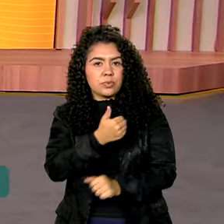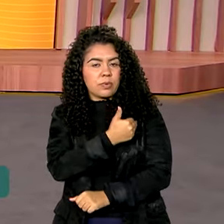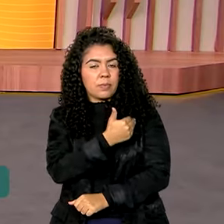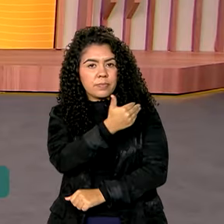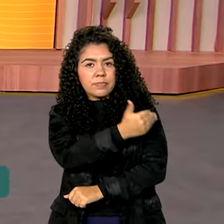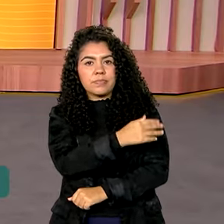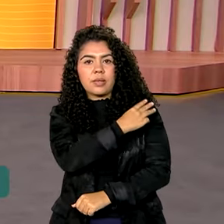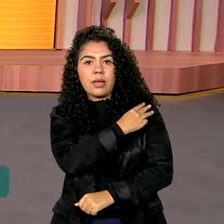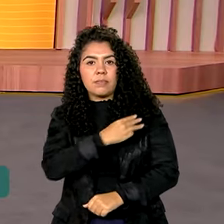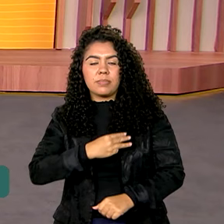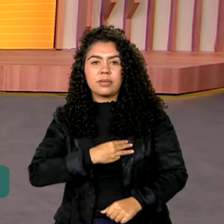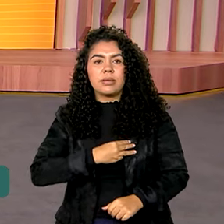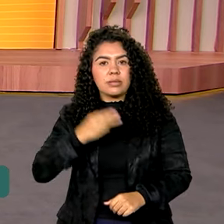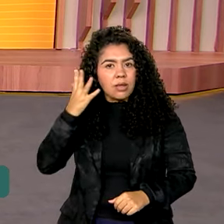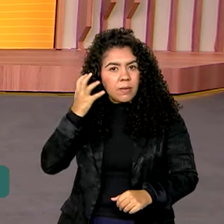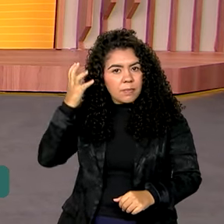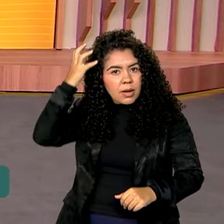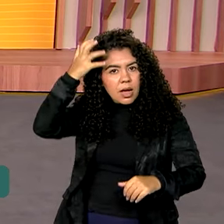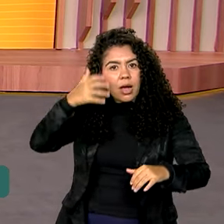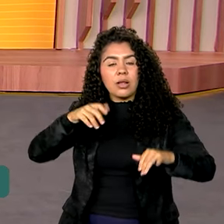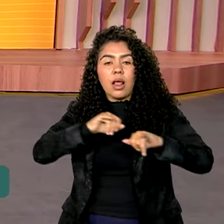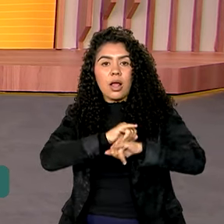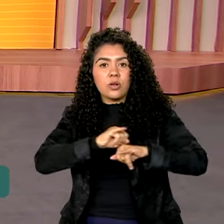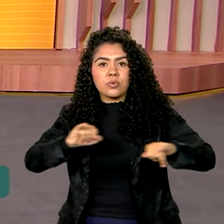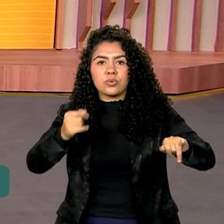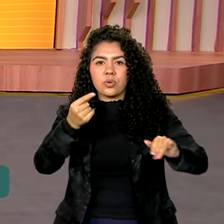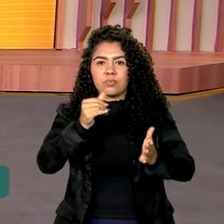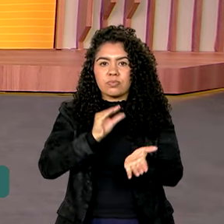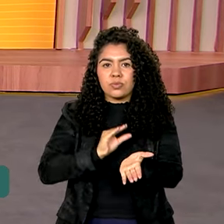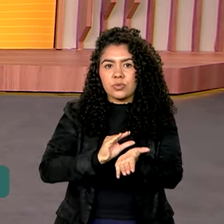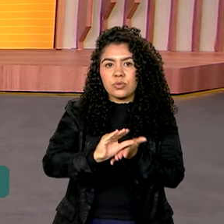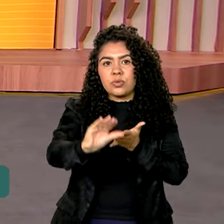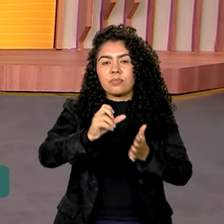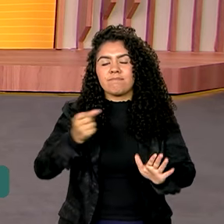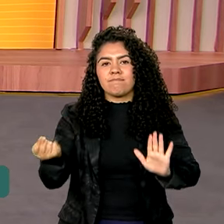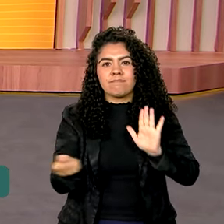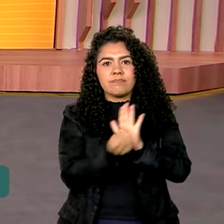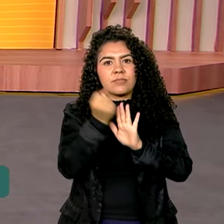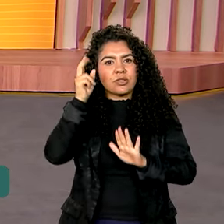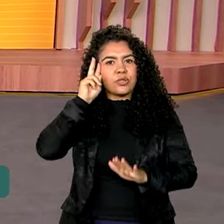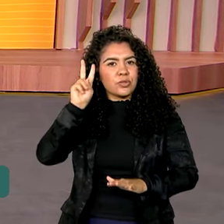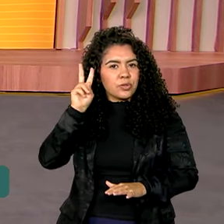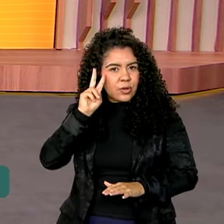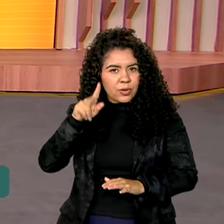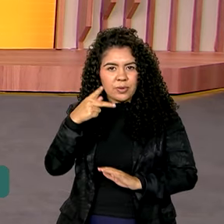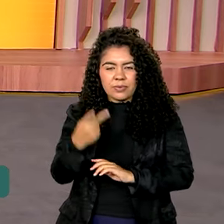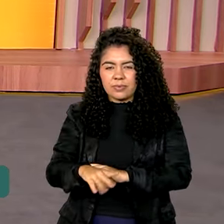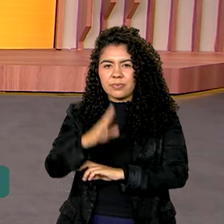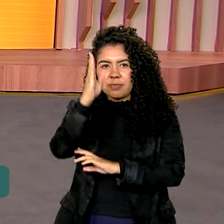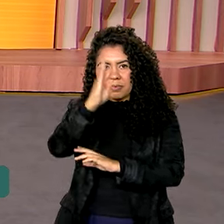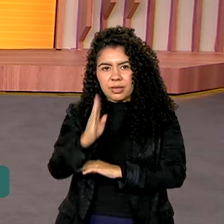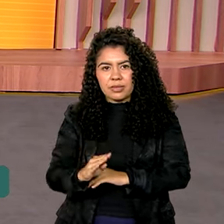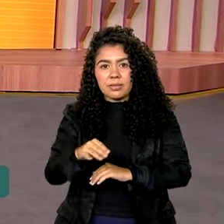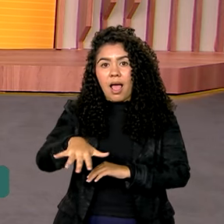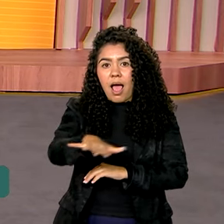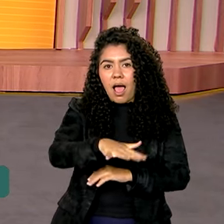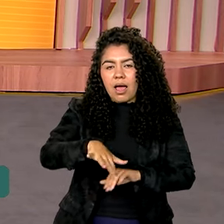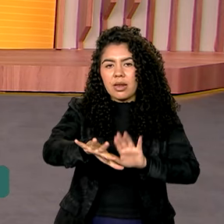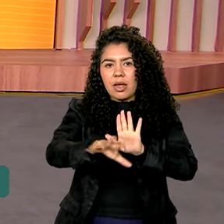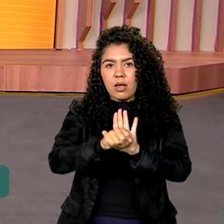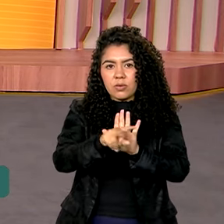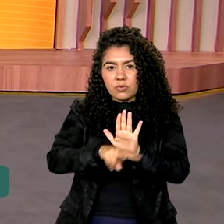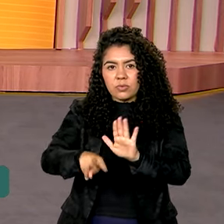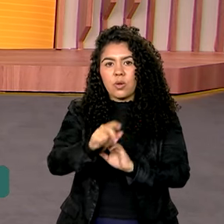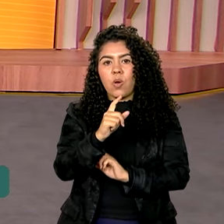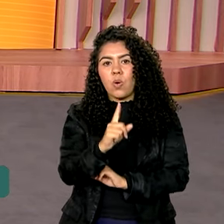Menezes, ele anunciou o maior investimento da história do setor audiovisual do país. Serão mais de 1 bilhão e